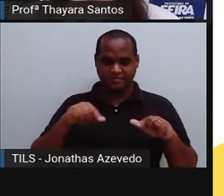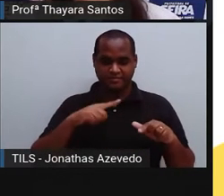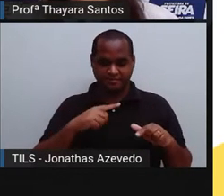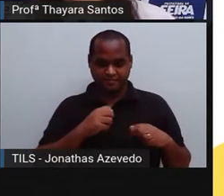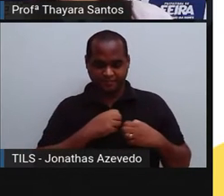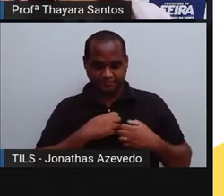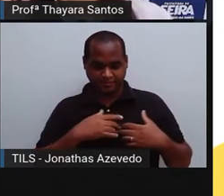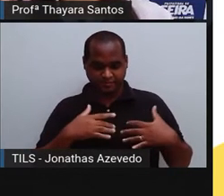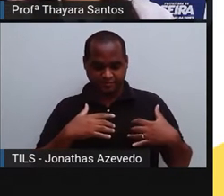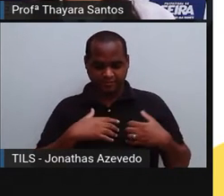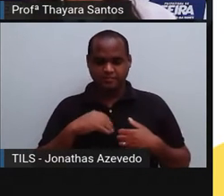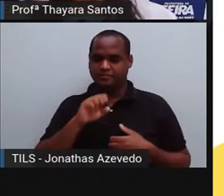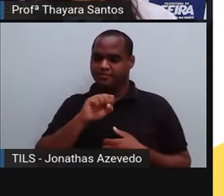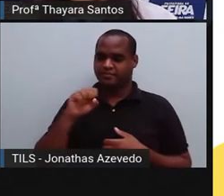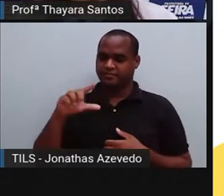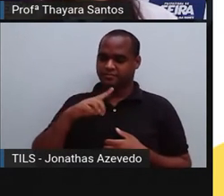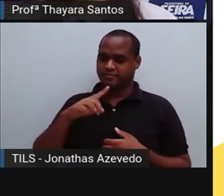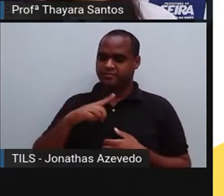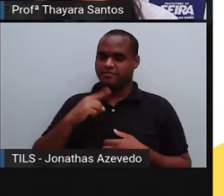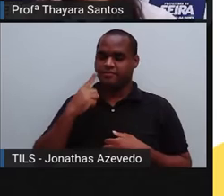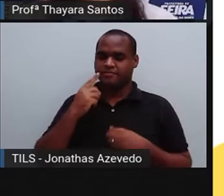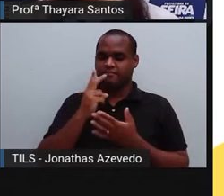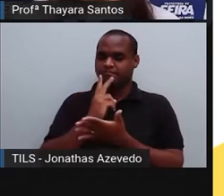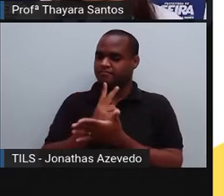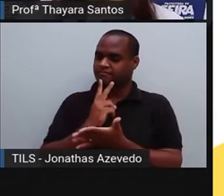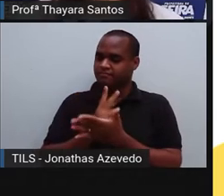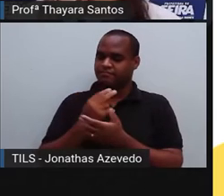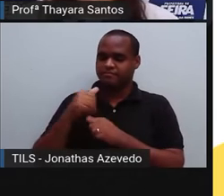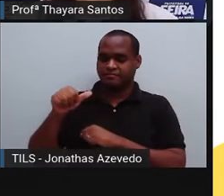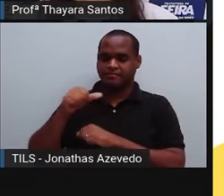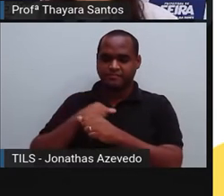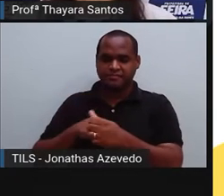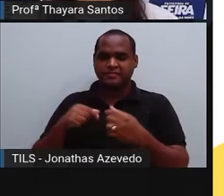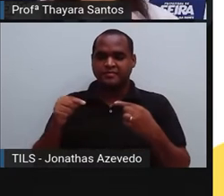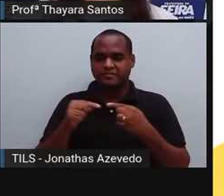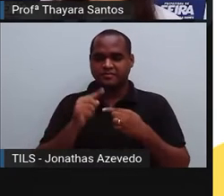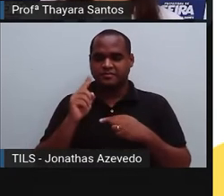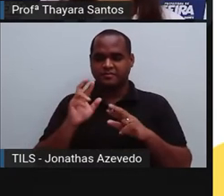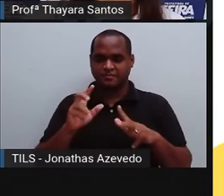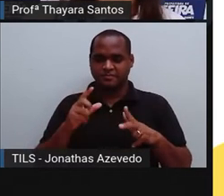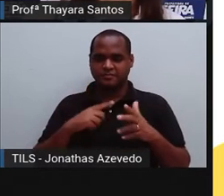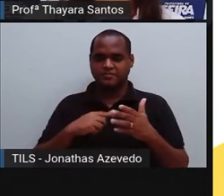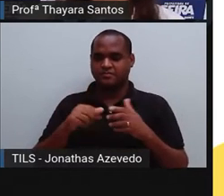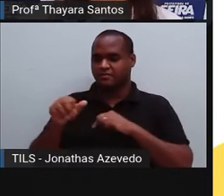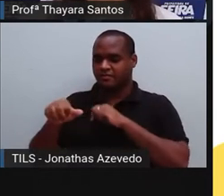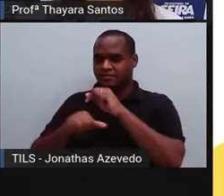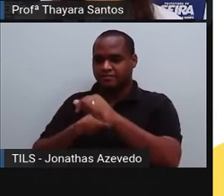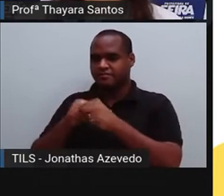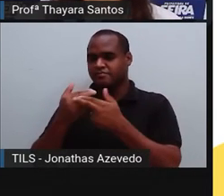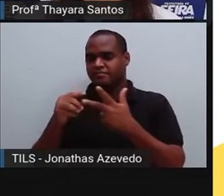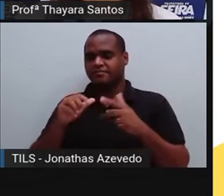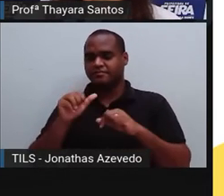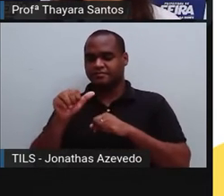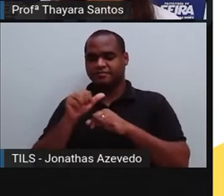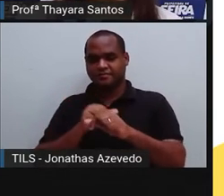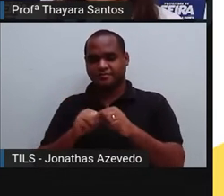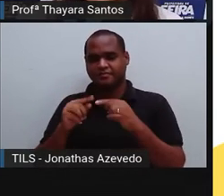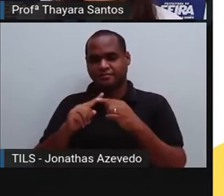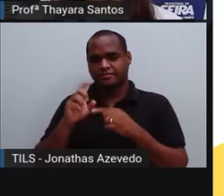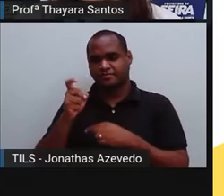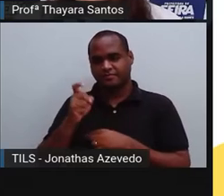circulação sistêmica, a veia sempre transporta o sangue venoso e a artéria sempre transporta o sangue